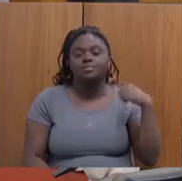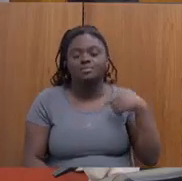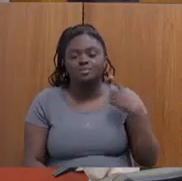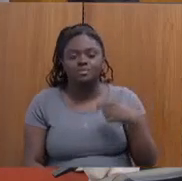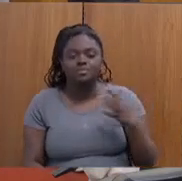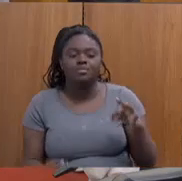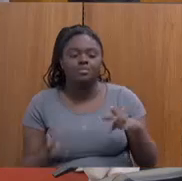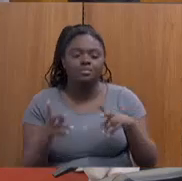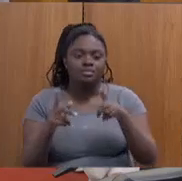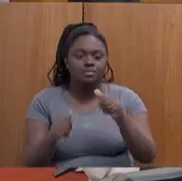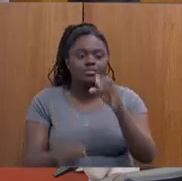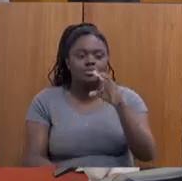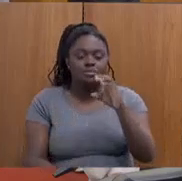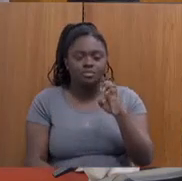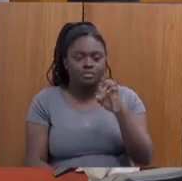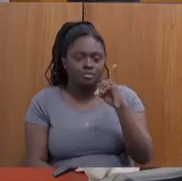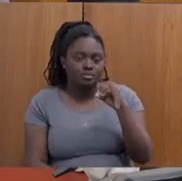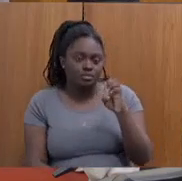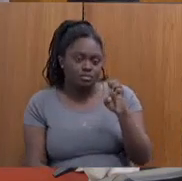da CEDESI.